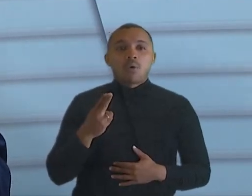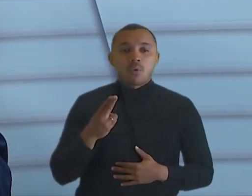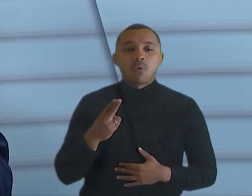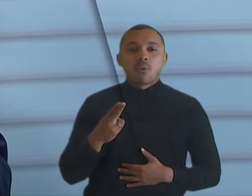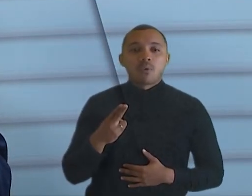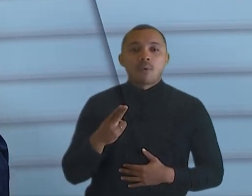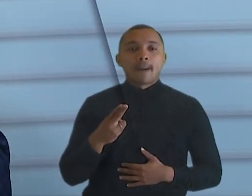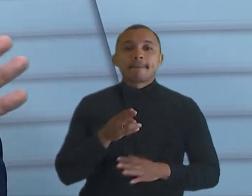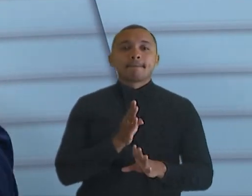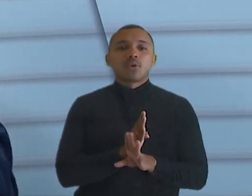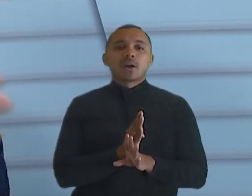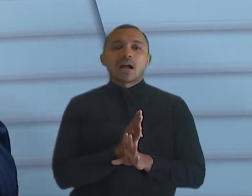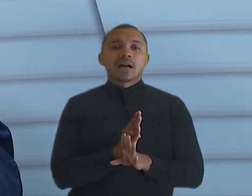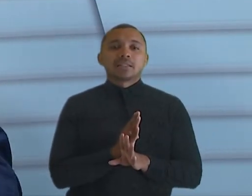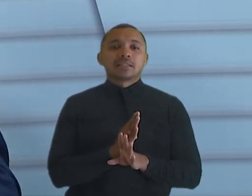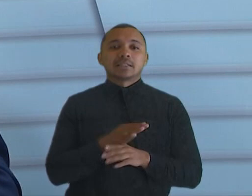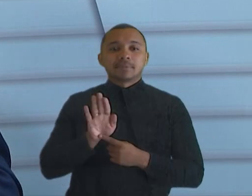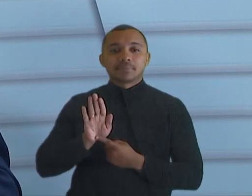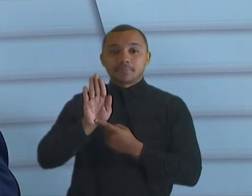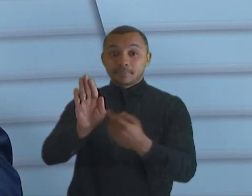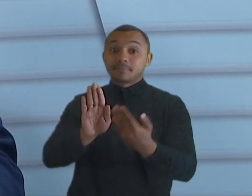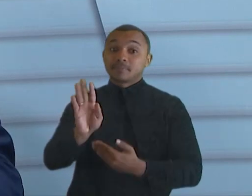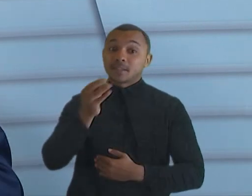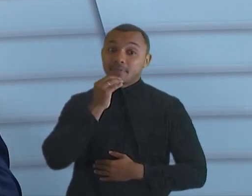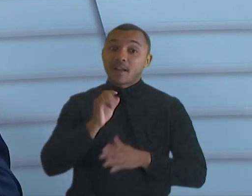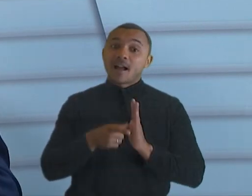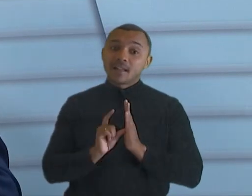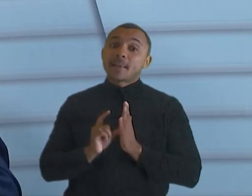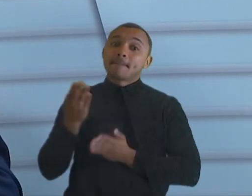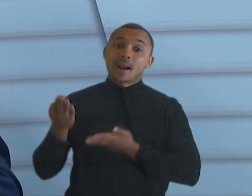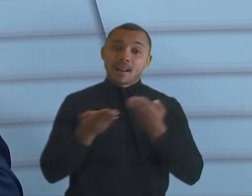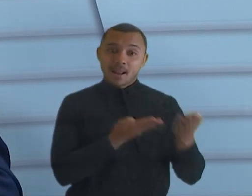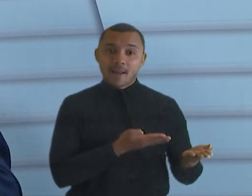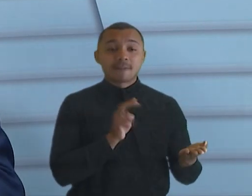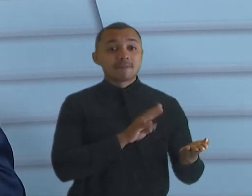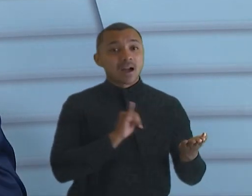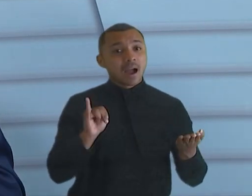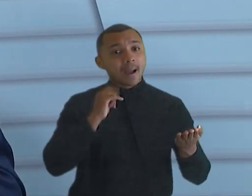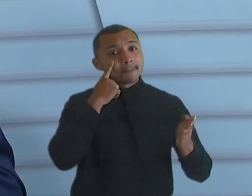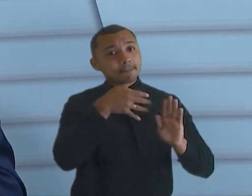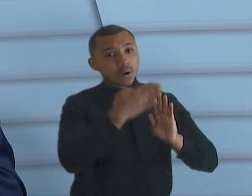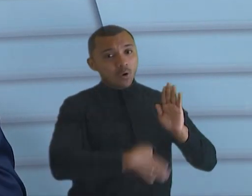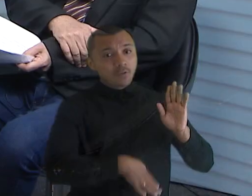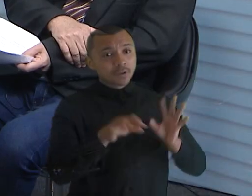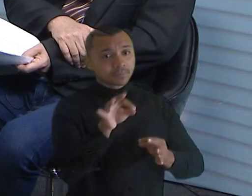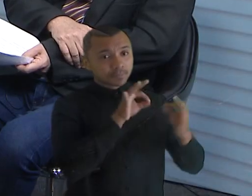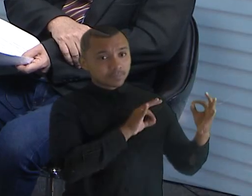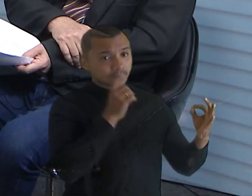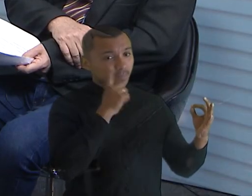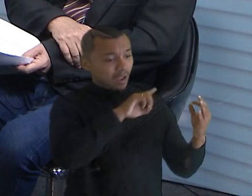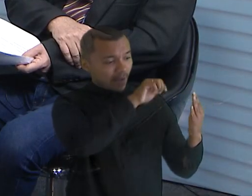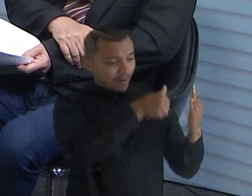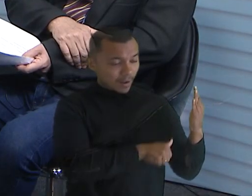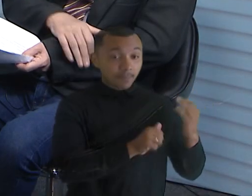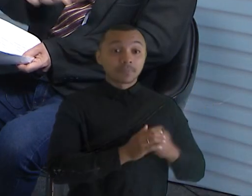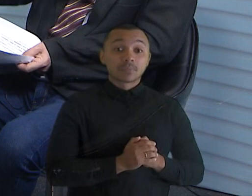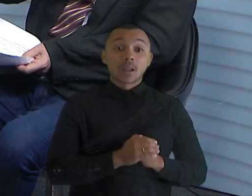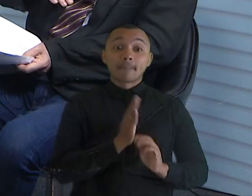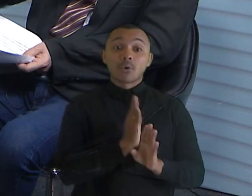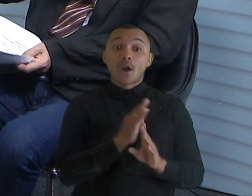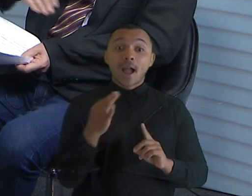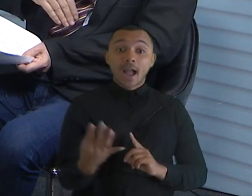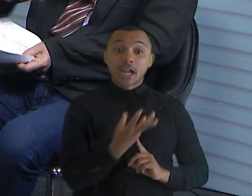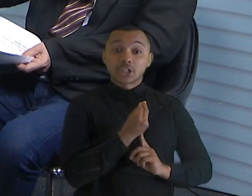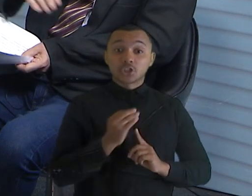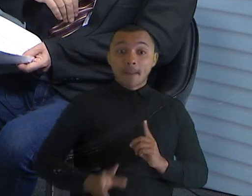da justificativa dos preços. Isso tem que estar muito bem alinhado e o gestor vai prestar contas disso e a gente vai analisar. Porque essa questão de cachê de artista, tudo bem, o